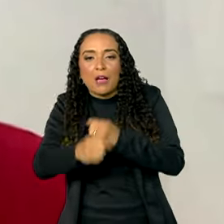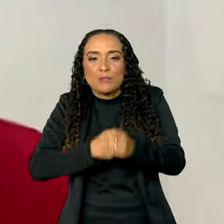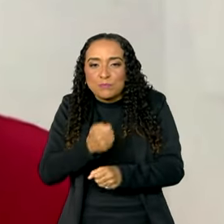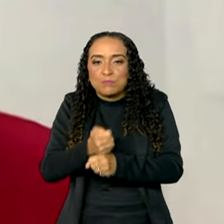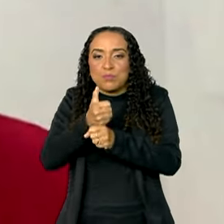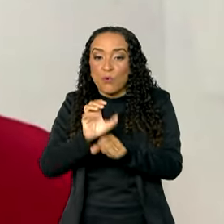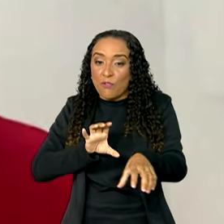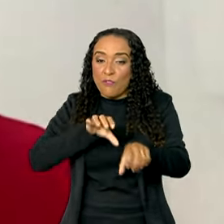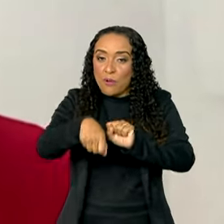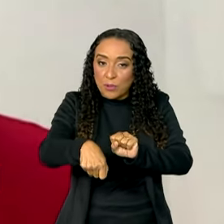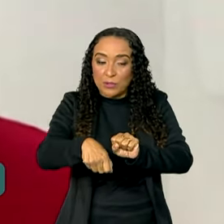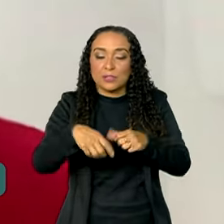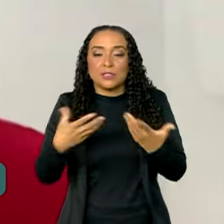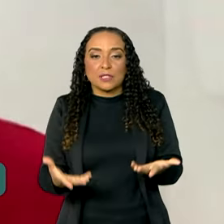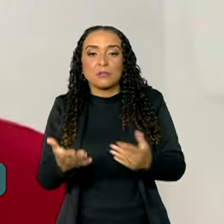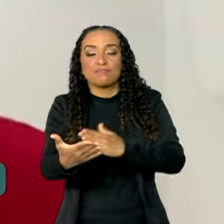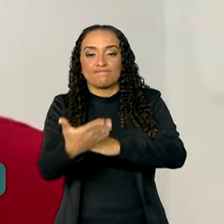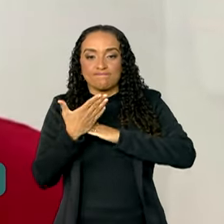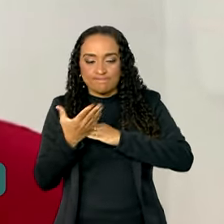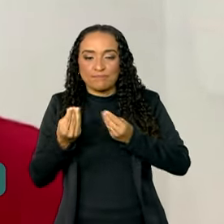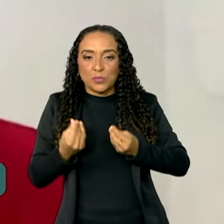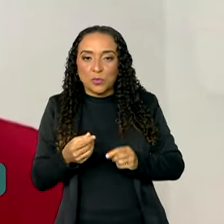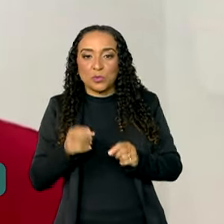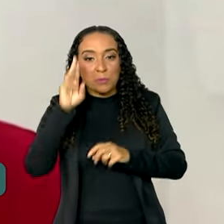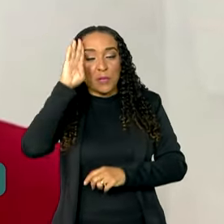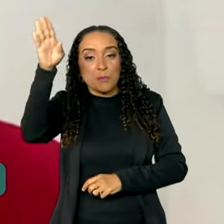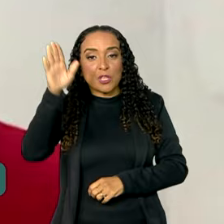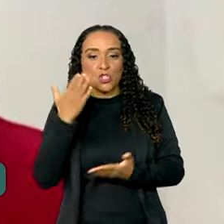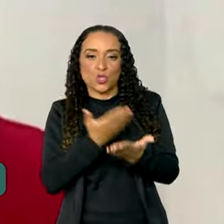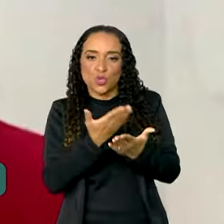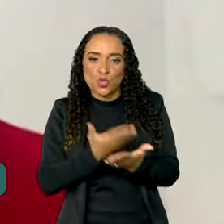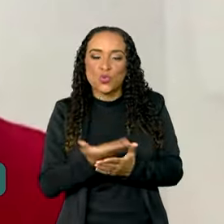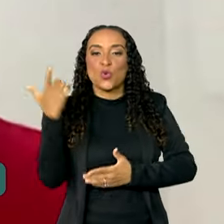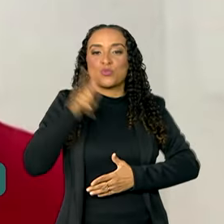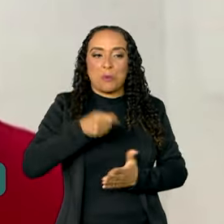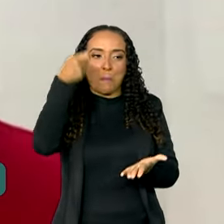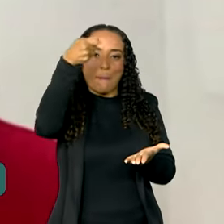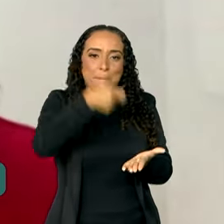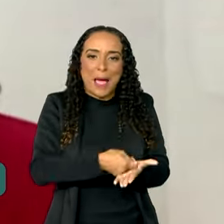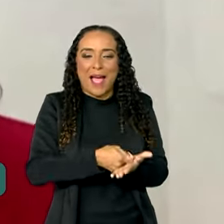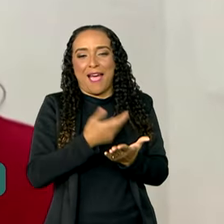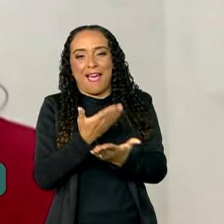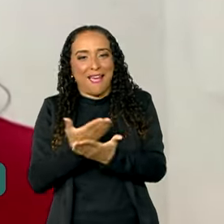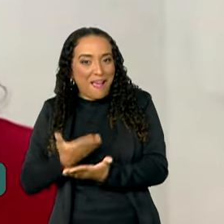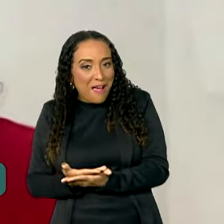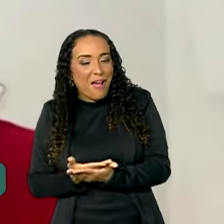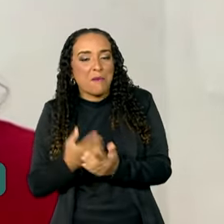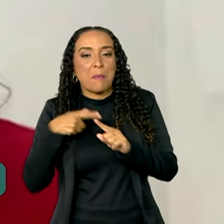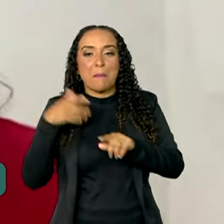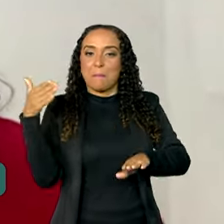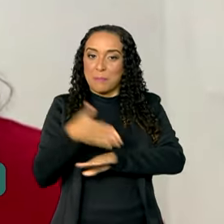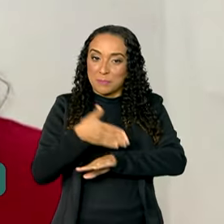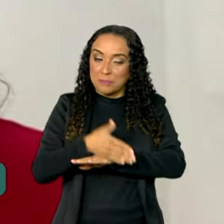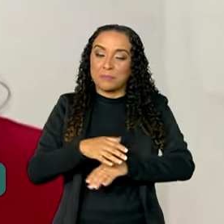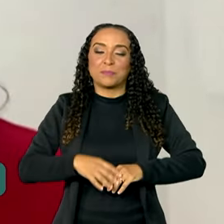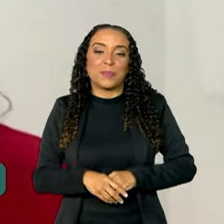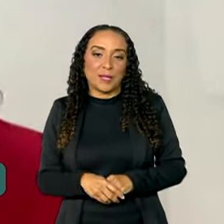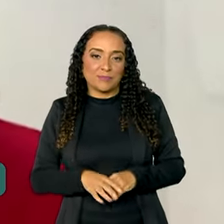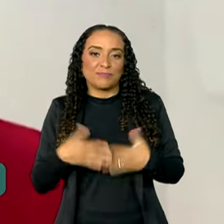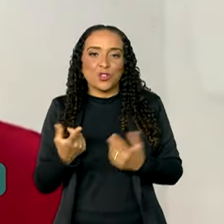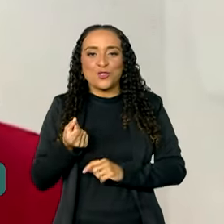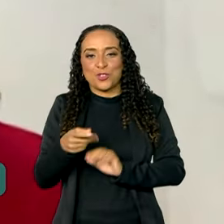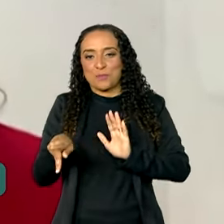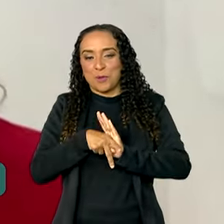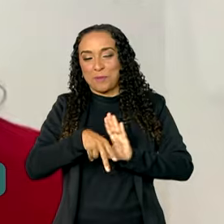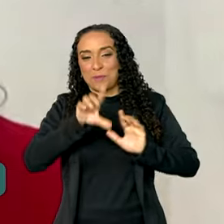formatura, e está me auxiliando bastante, principalmente nos estudos, que eu consegui pagar alguns aulões para participar com o